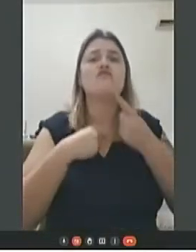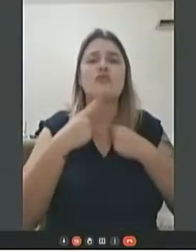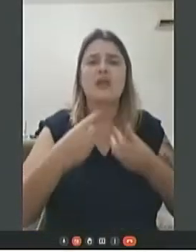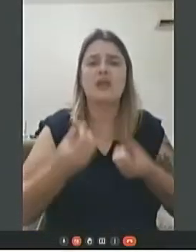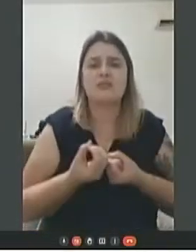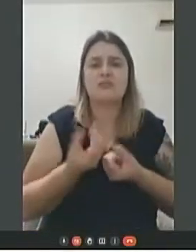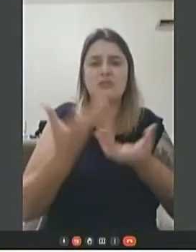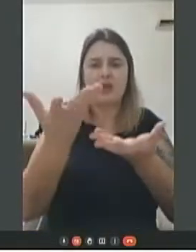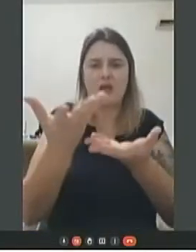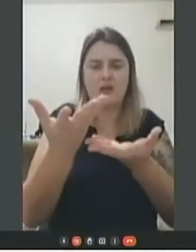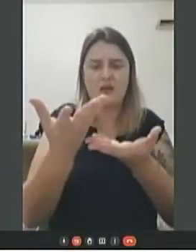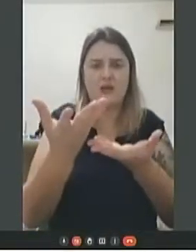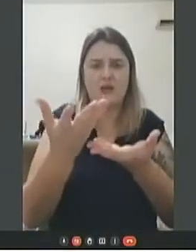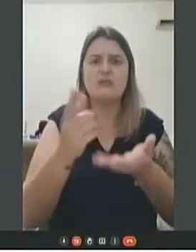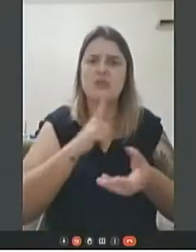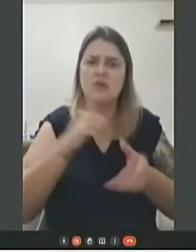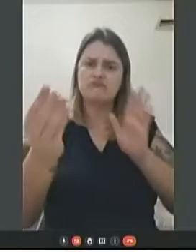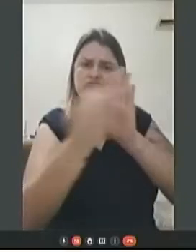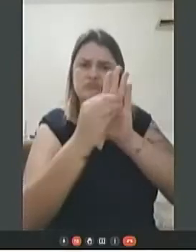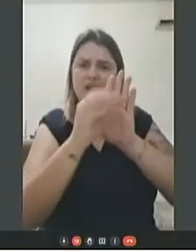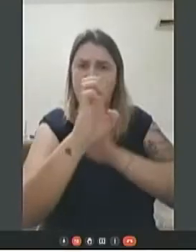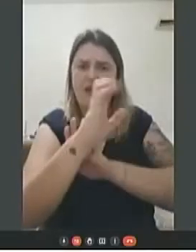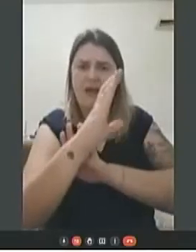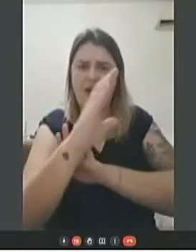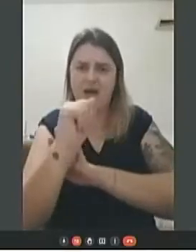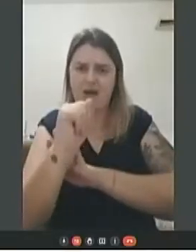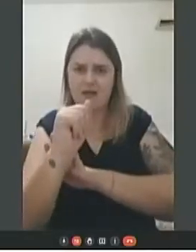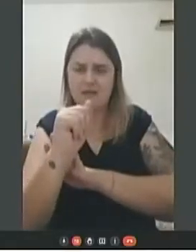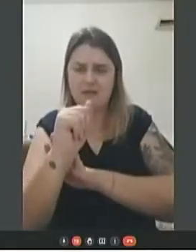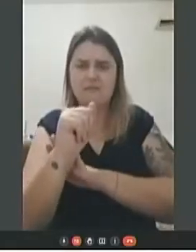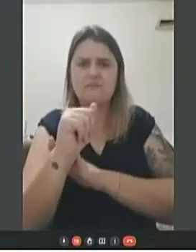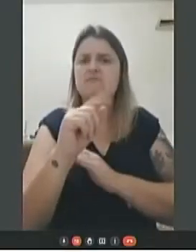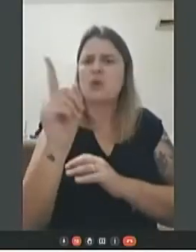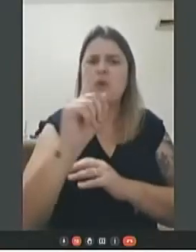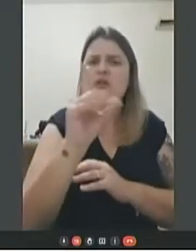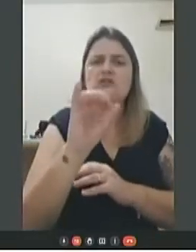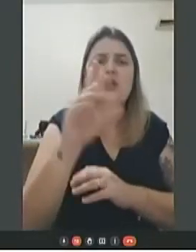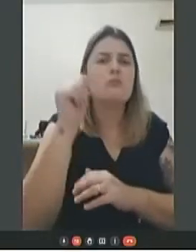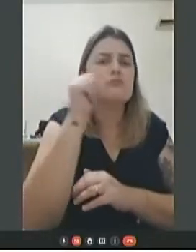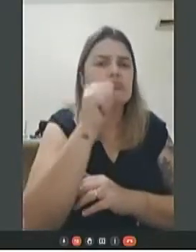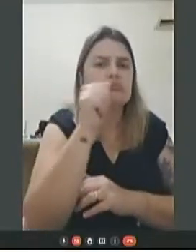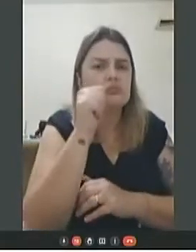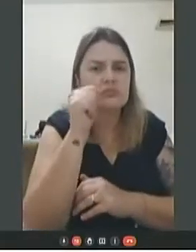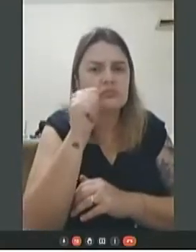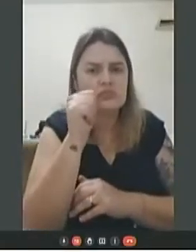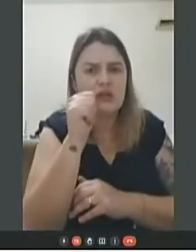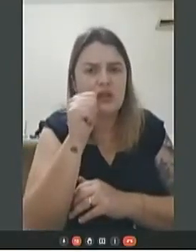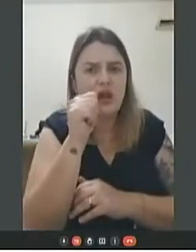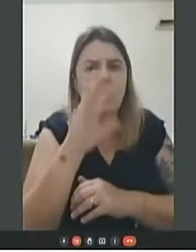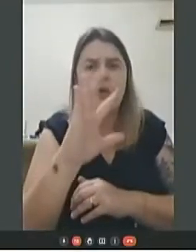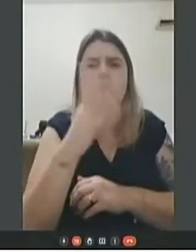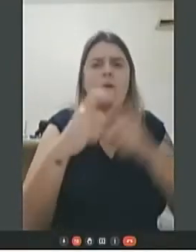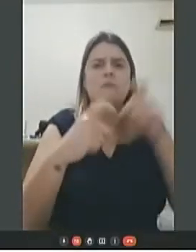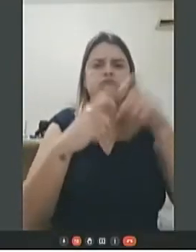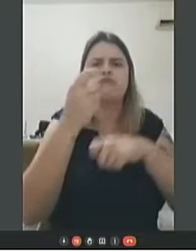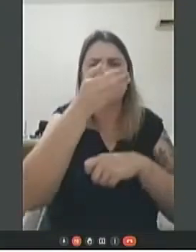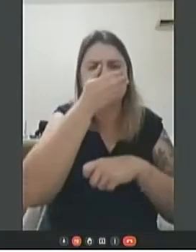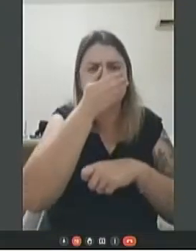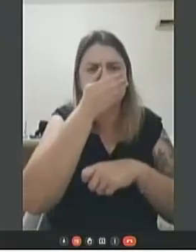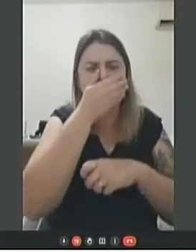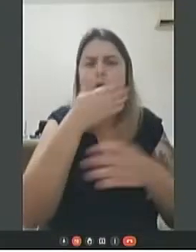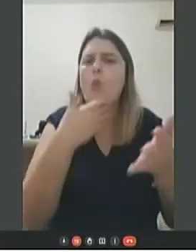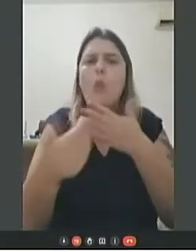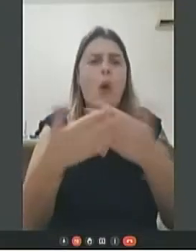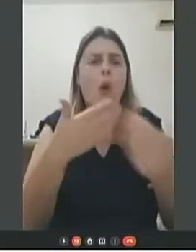foi incluída no ECA, em 2017. E não é só para as mulheres que foram vítimas de estupro. Qualquer